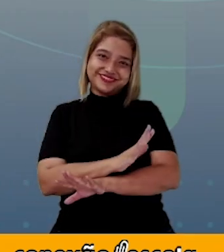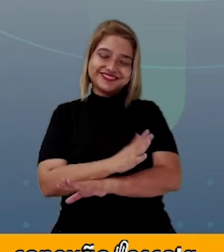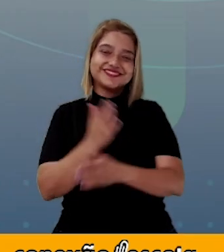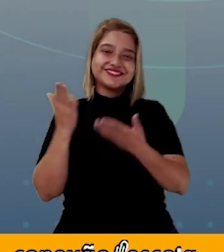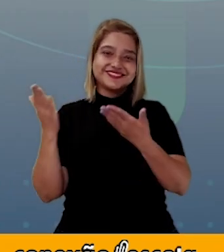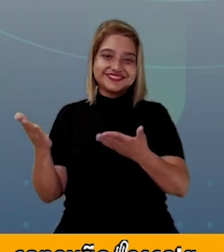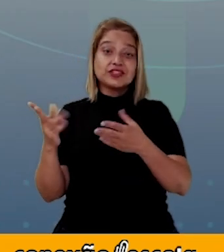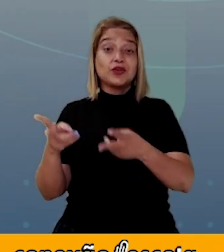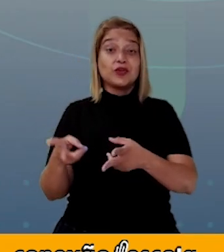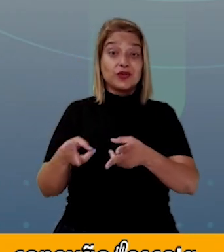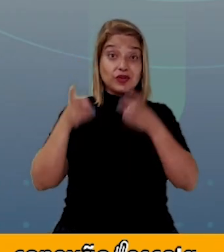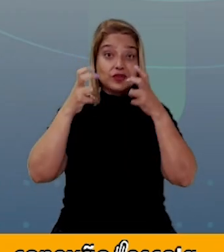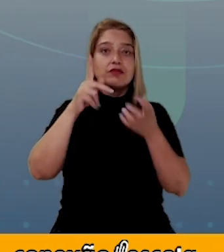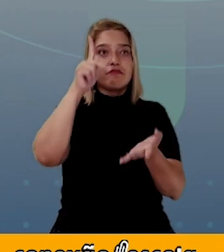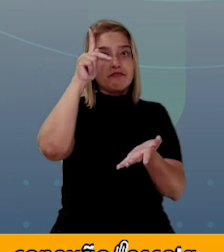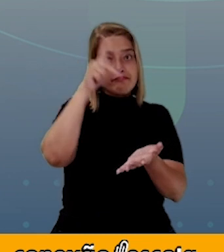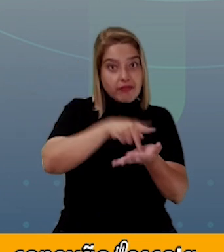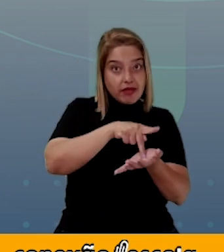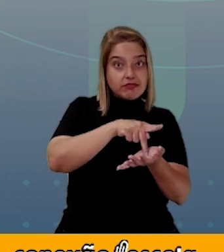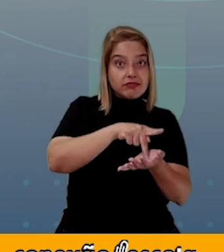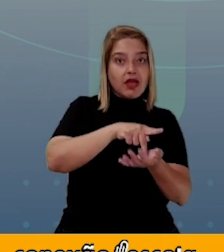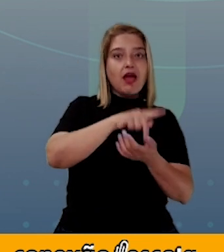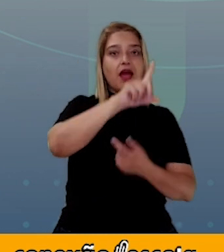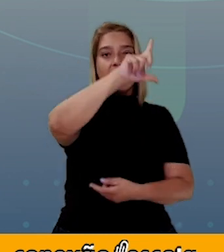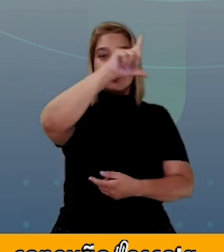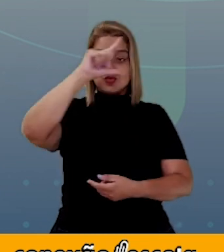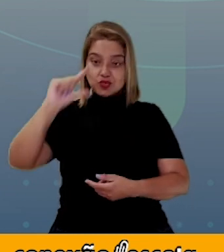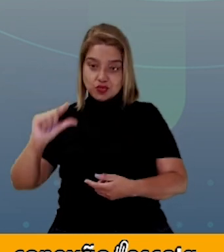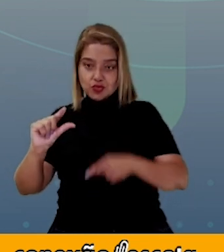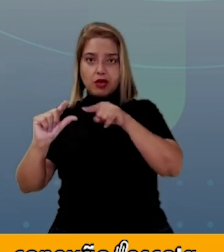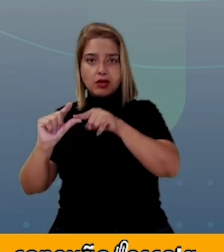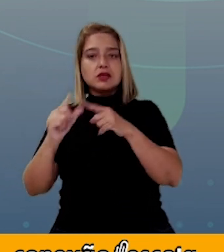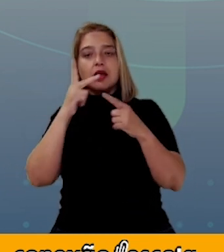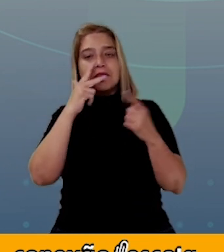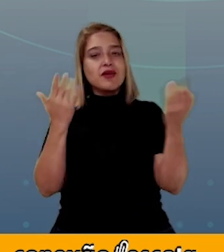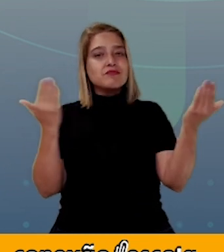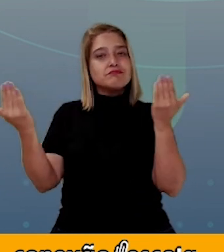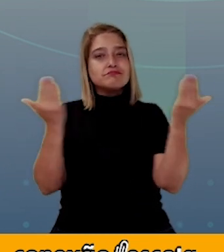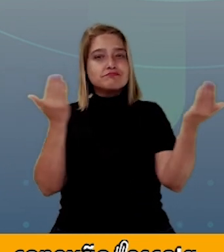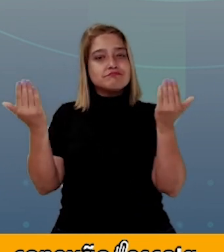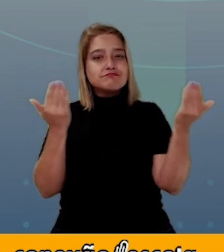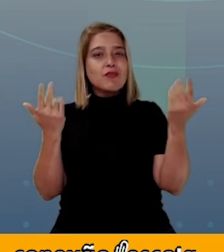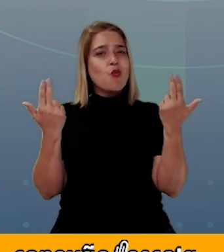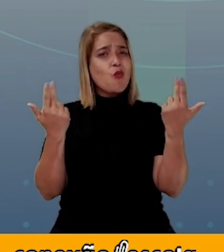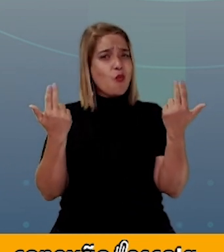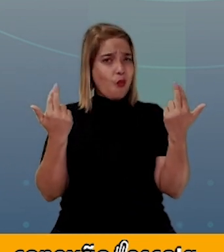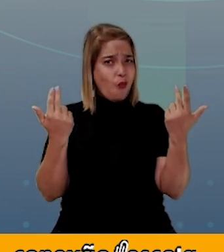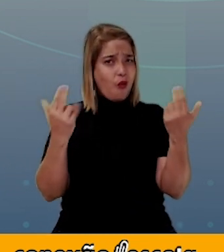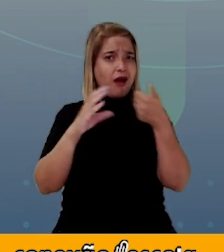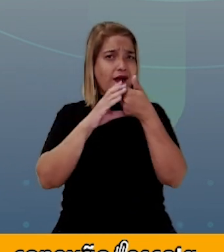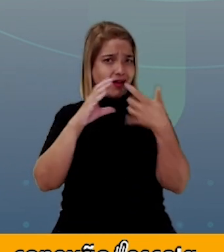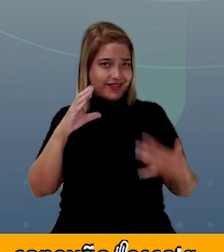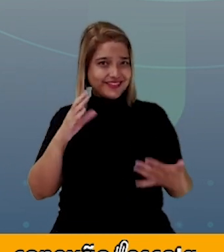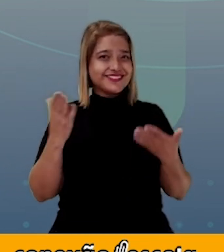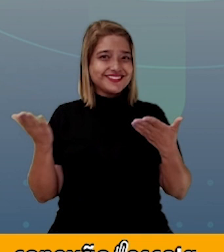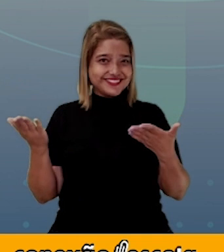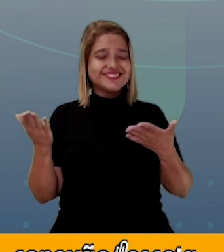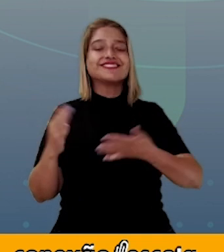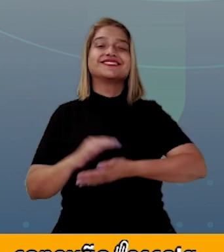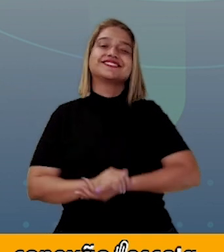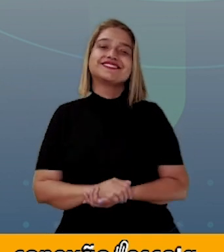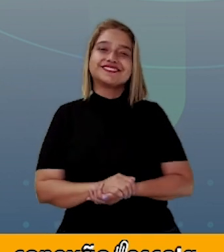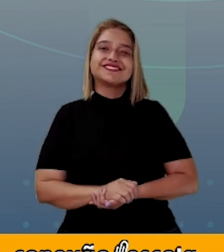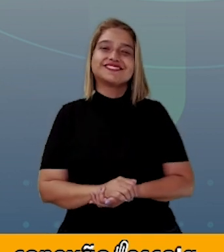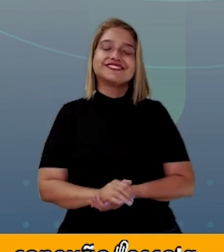Observe que o original e o reduzido permaneceram com as mesmas proporções,